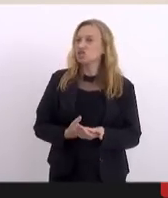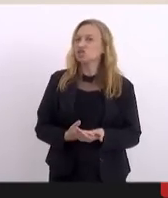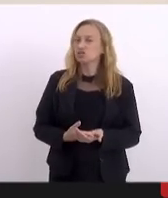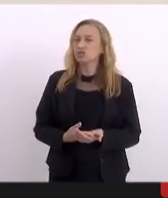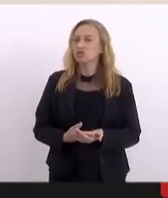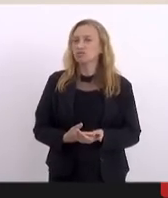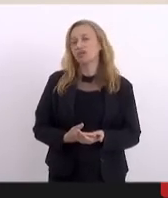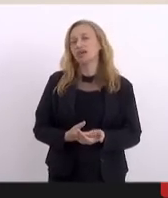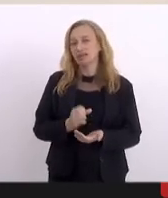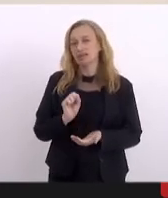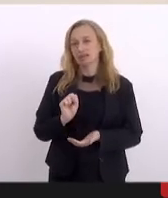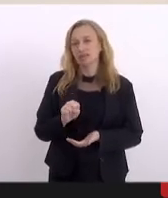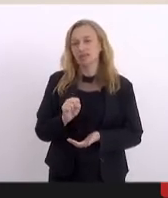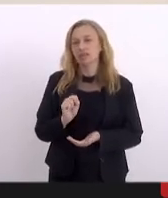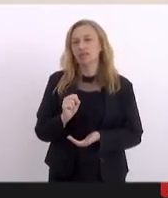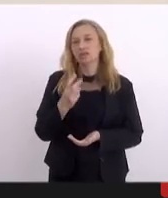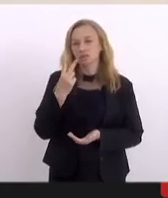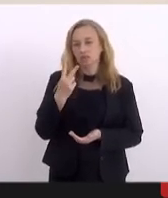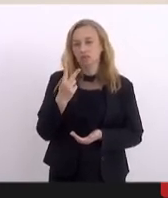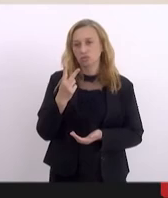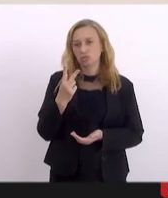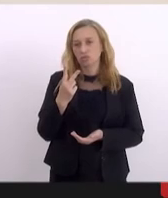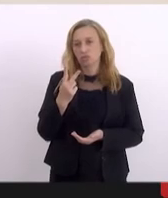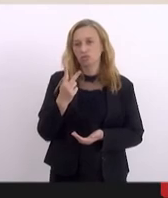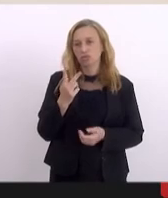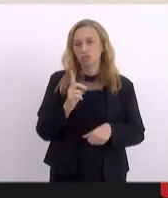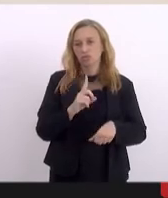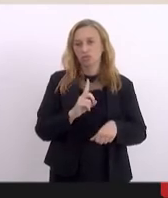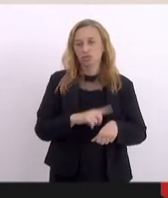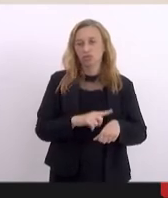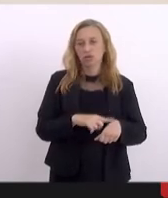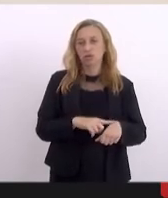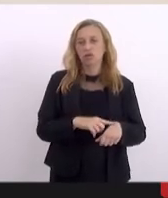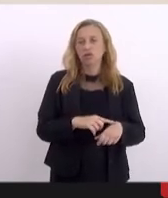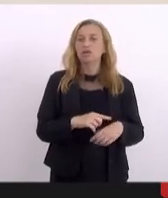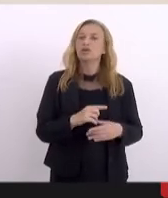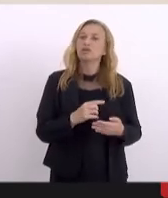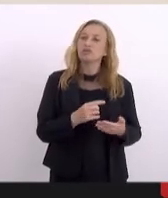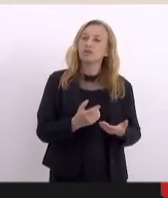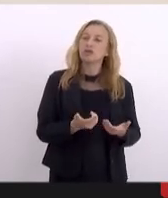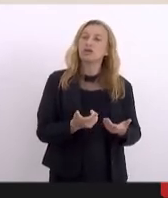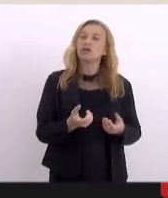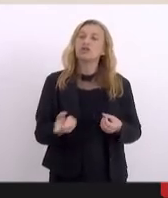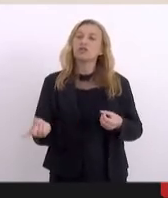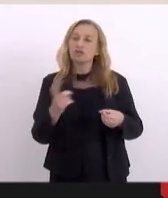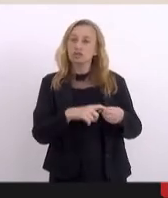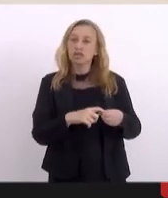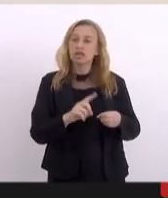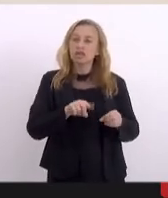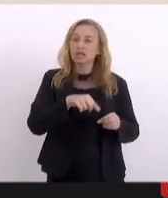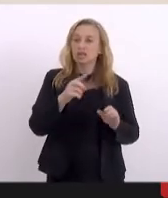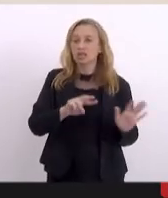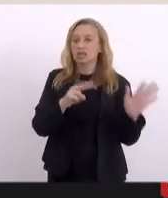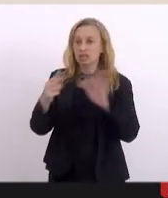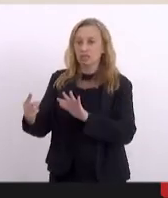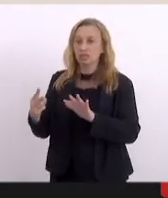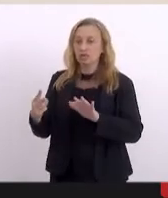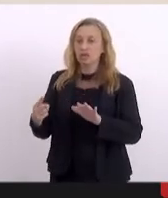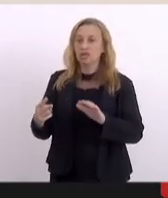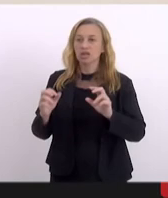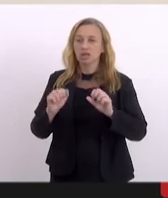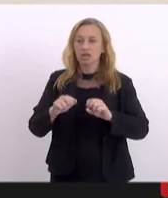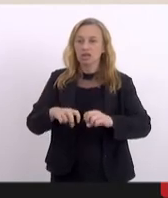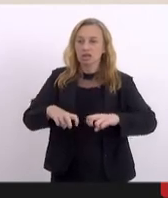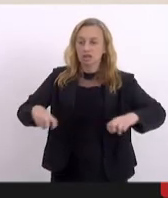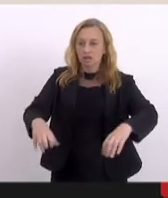assim. nas duas modalidades, que ele já anunciou na mesa diretora, que retornaria na semana que vem as sessões